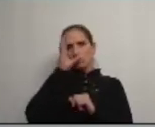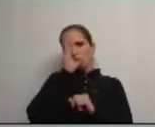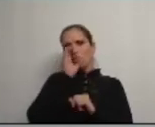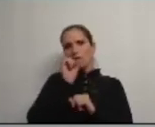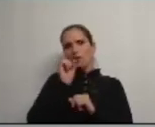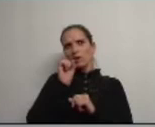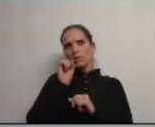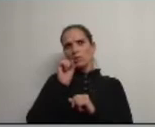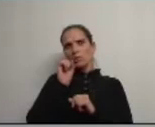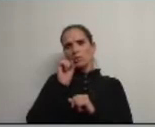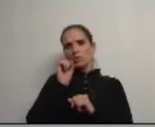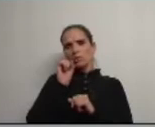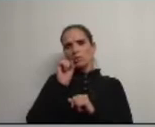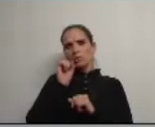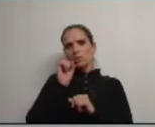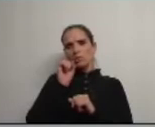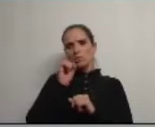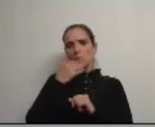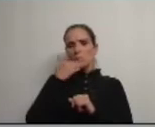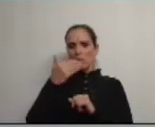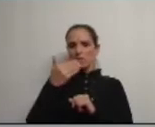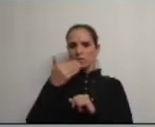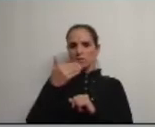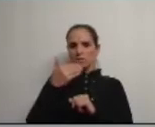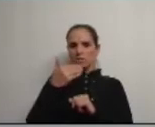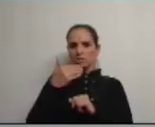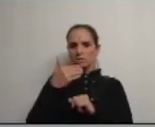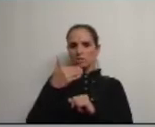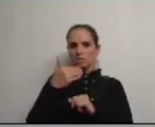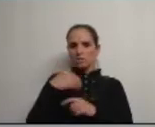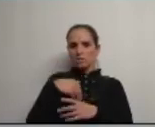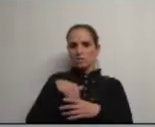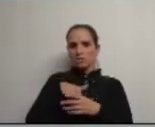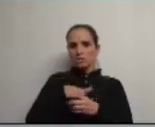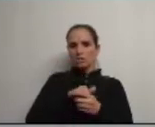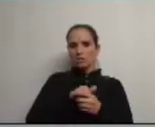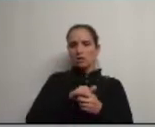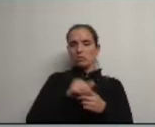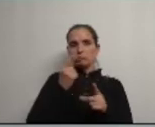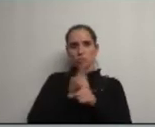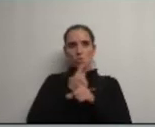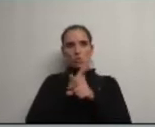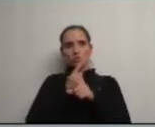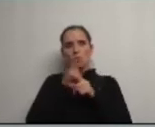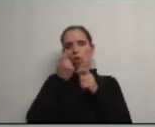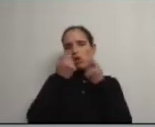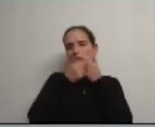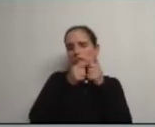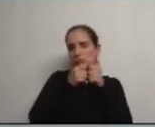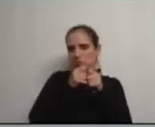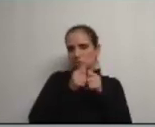Central é que solicita e pede que a coisa seja um bocado escondida